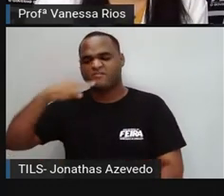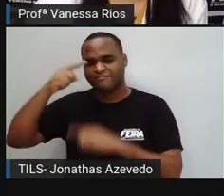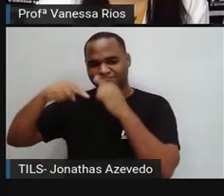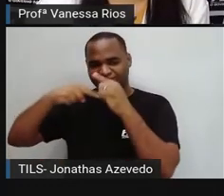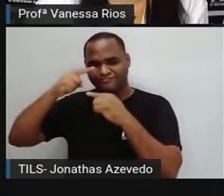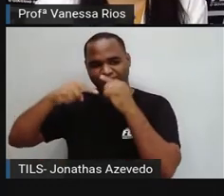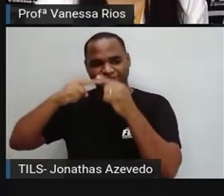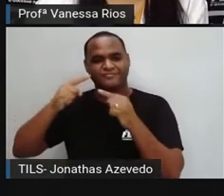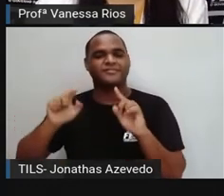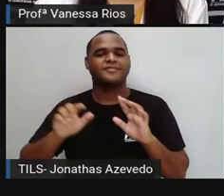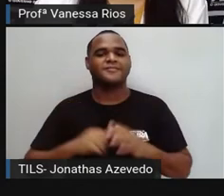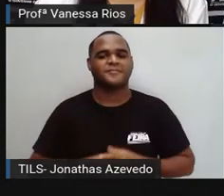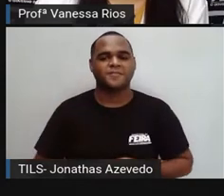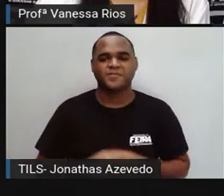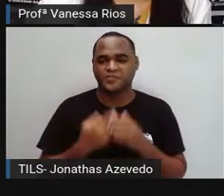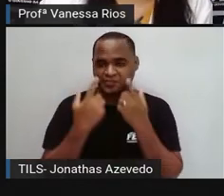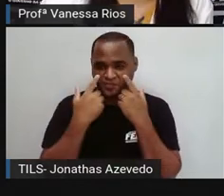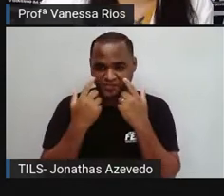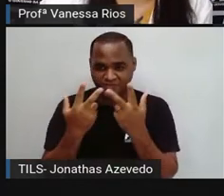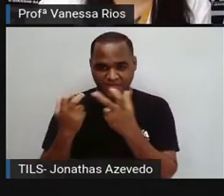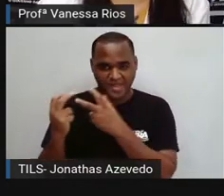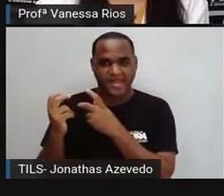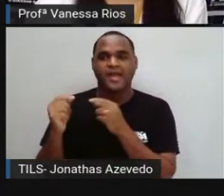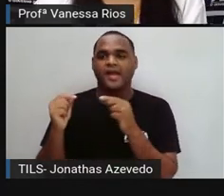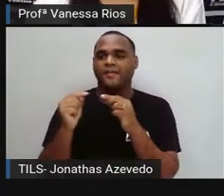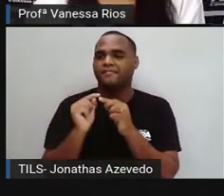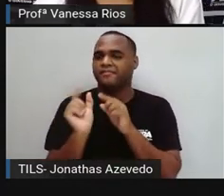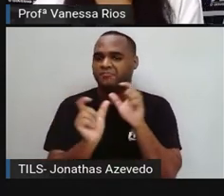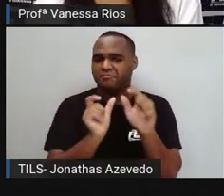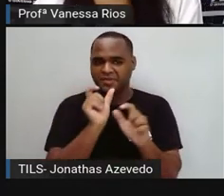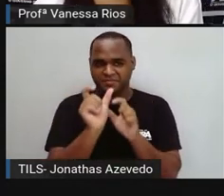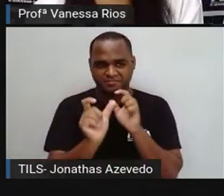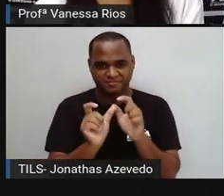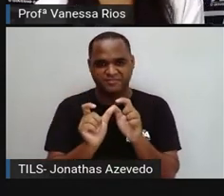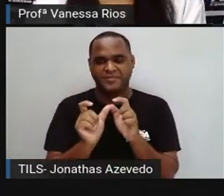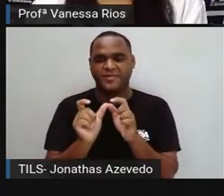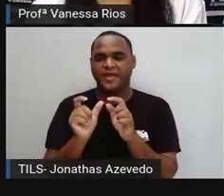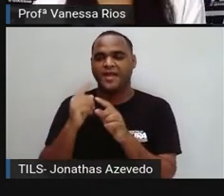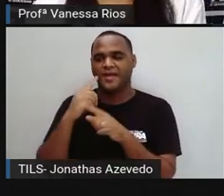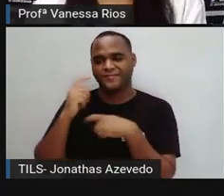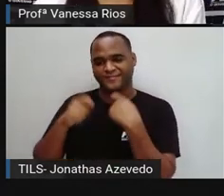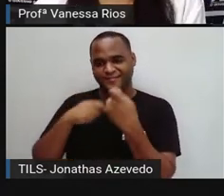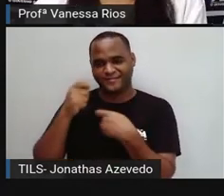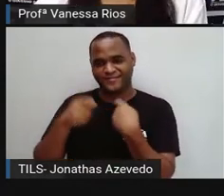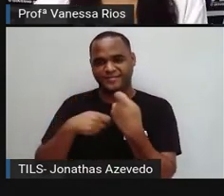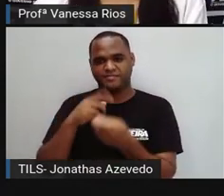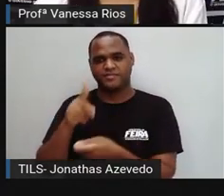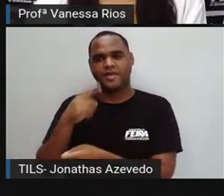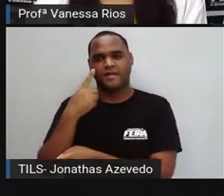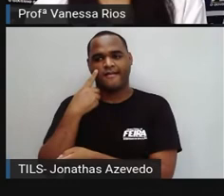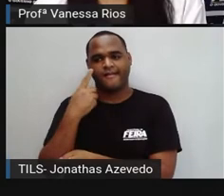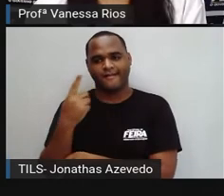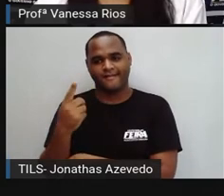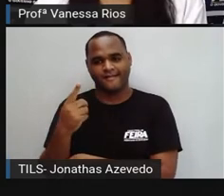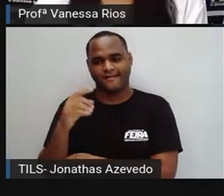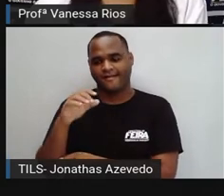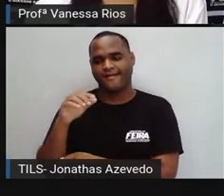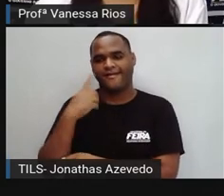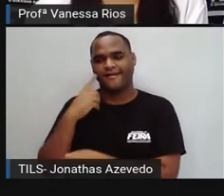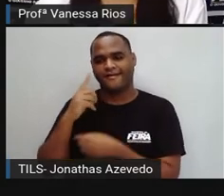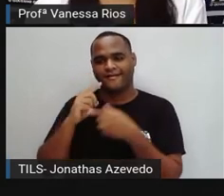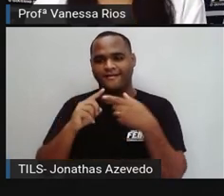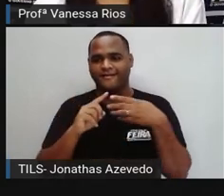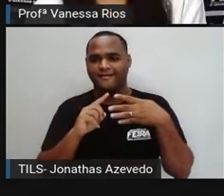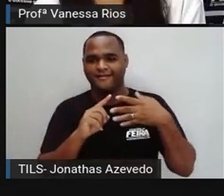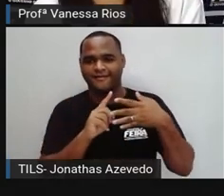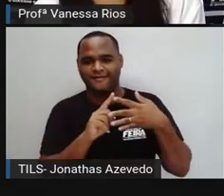Agora, a gente vai observar alguns exemplos de gírias em relação a palavras. Ah, um canhão. Uma pessoa que assim, ah, aquela